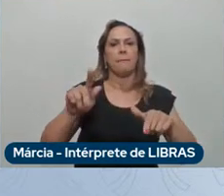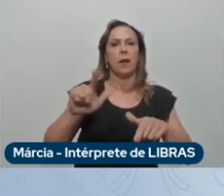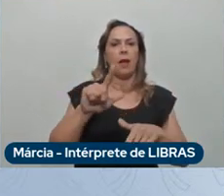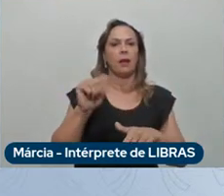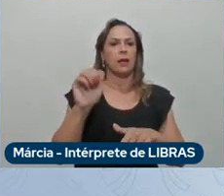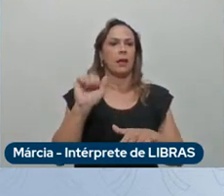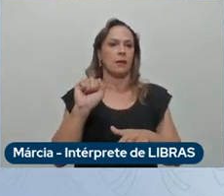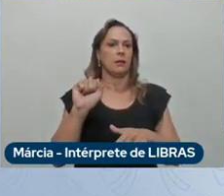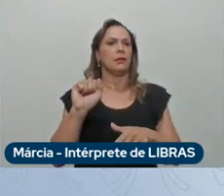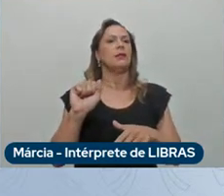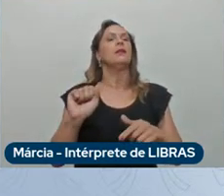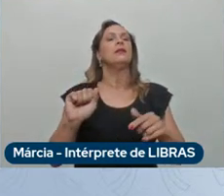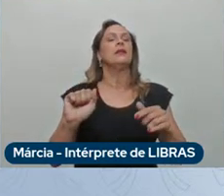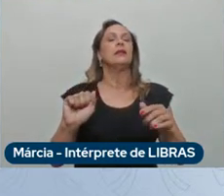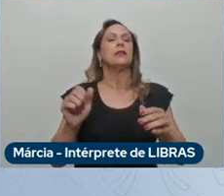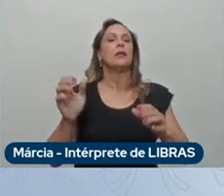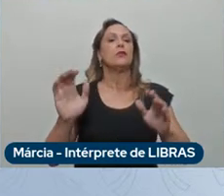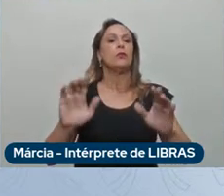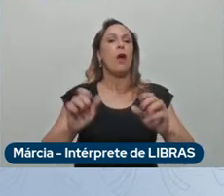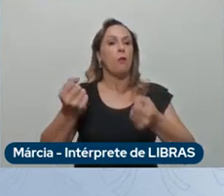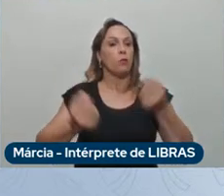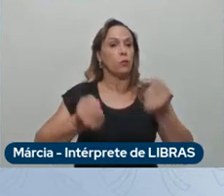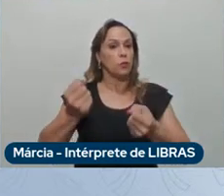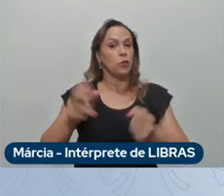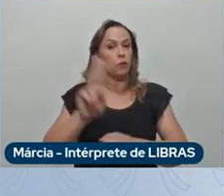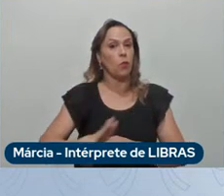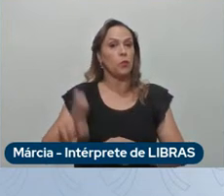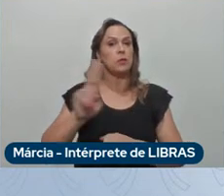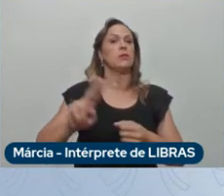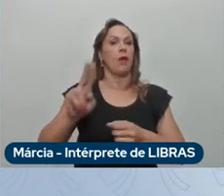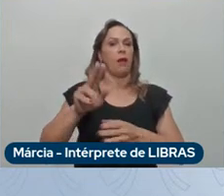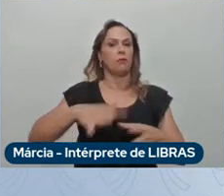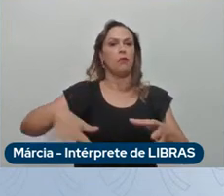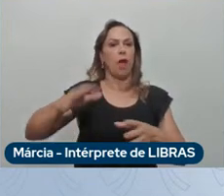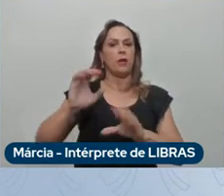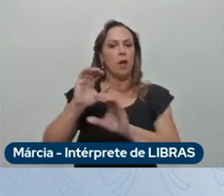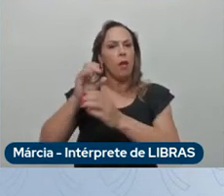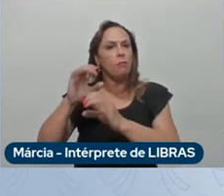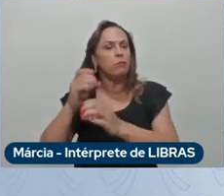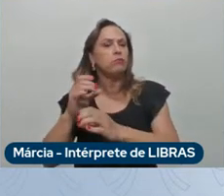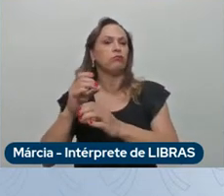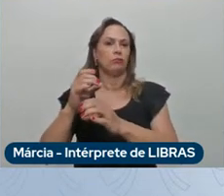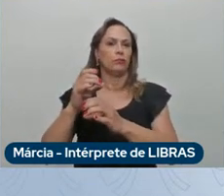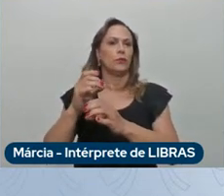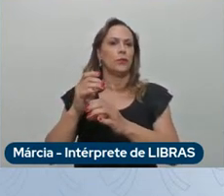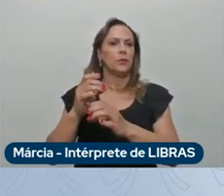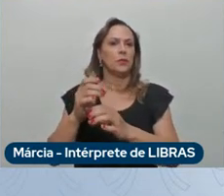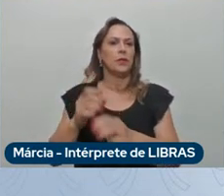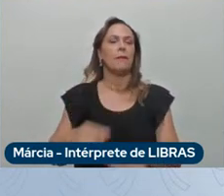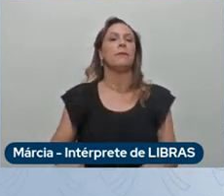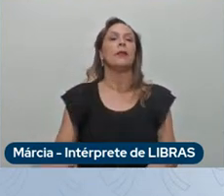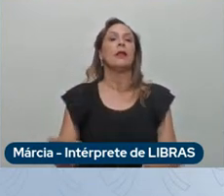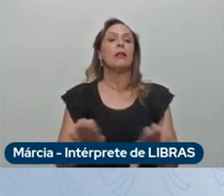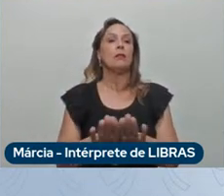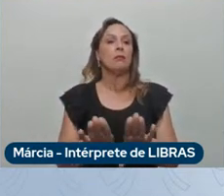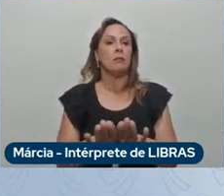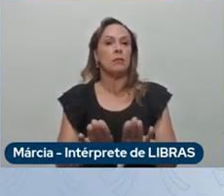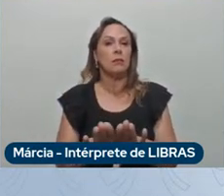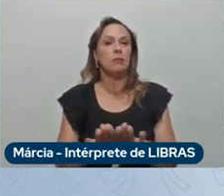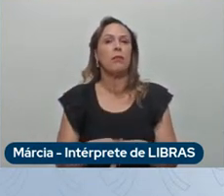os nossos laboratórios em uma série de disciplinas que são aquelas que vocês veem na segunda coluna design center